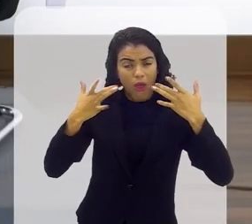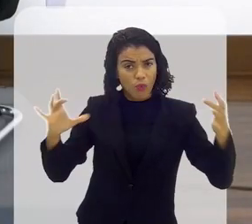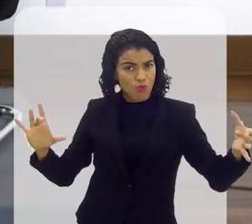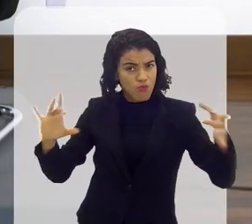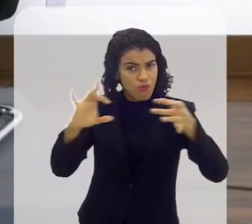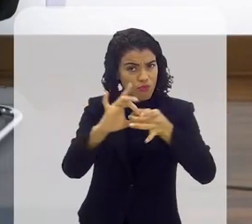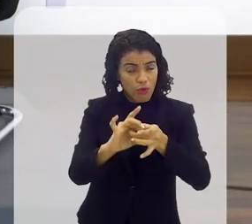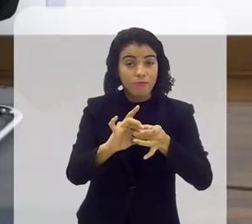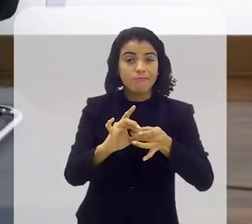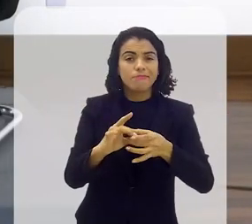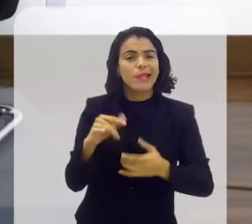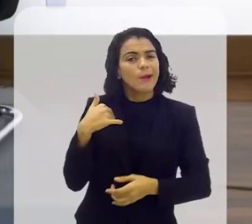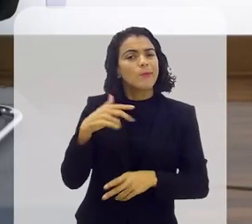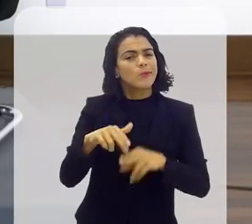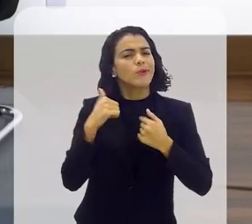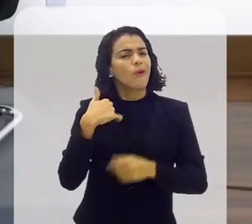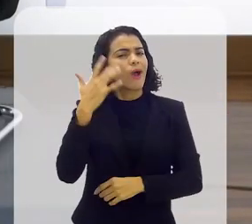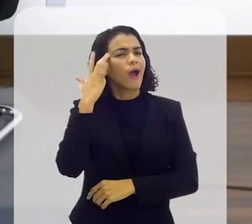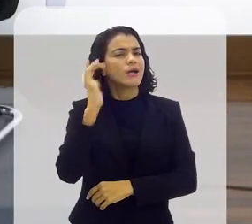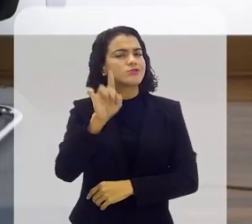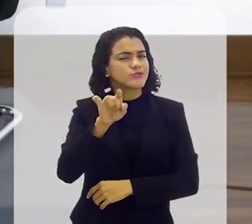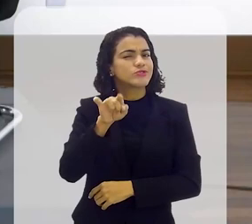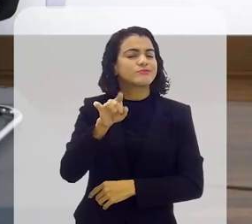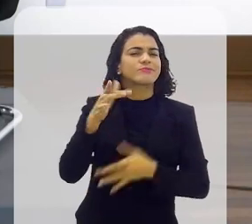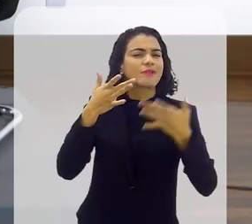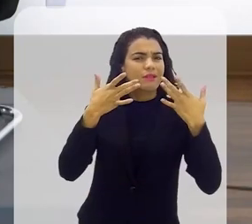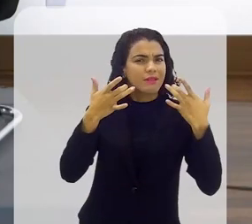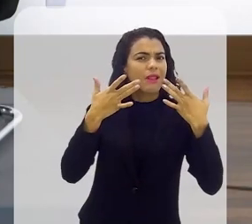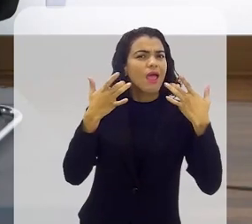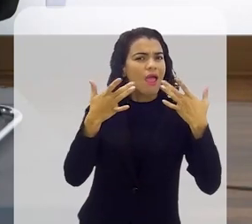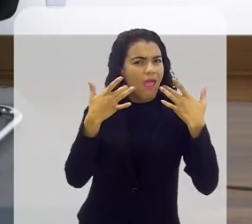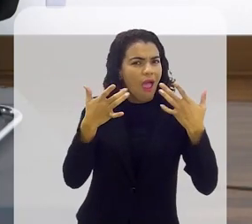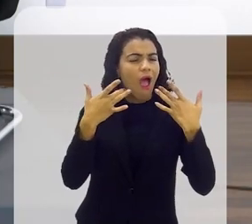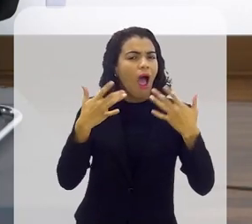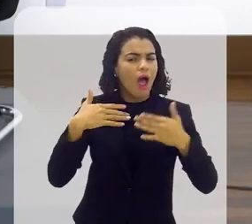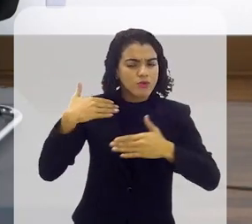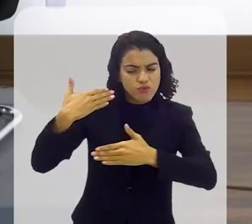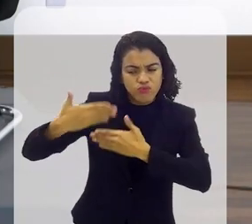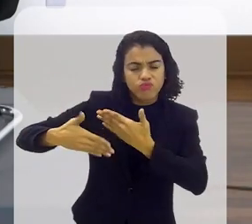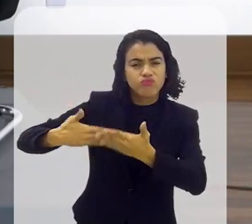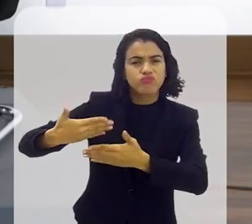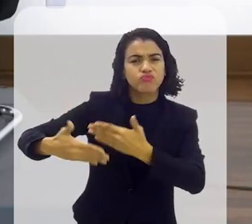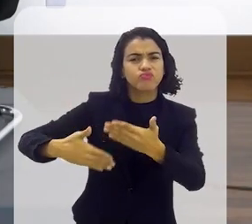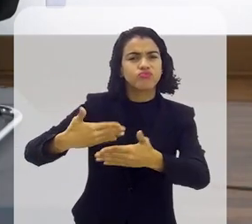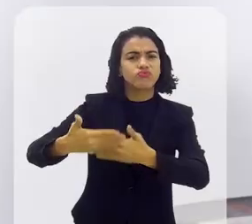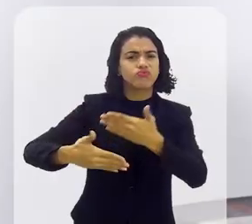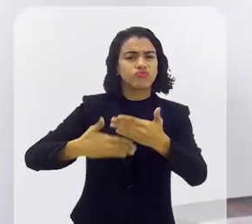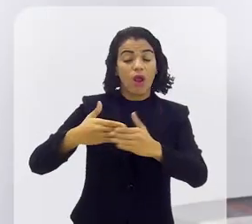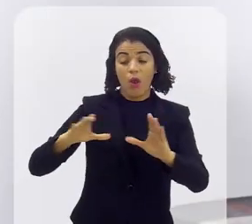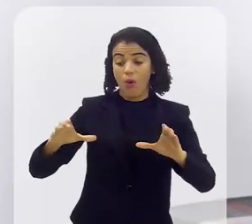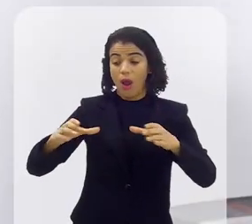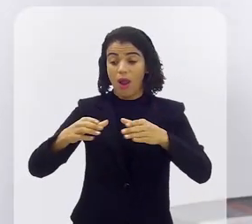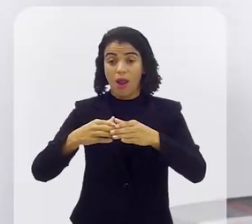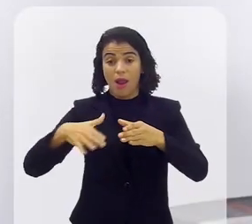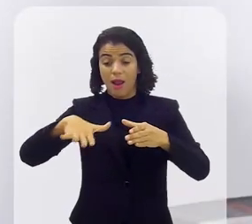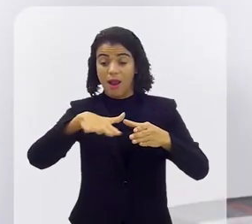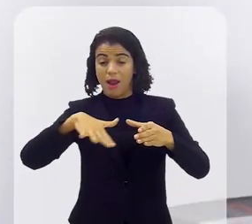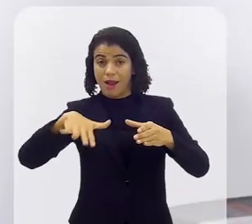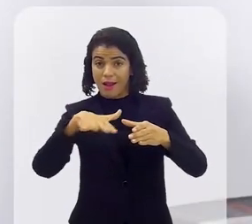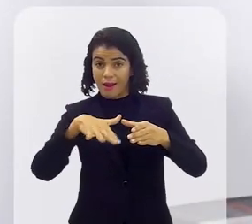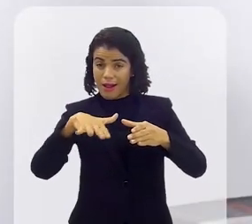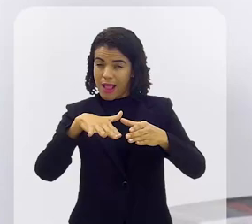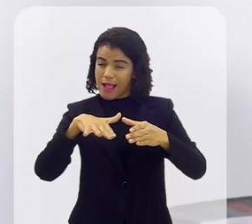relação a isso tanto é que eu acho que o teatro arrastou isso que era para uma classe